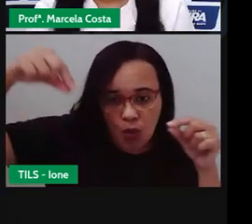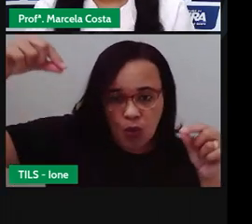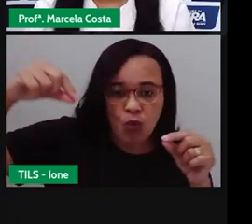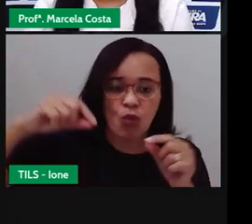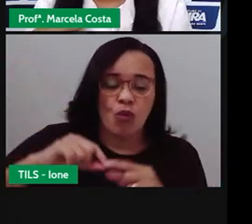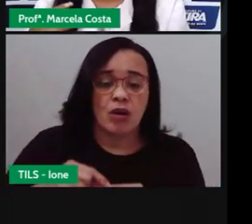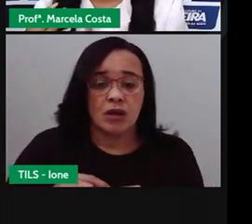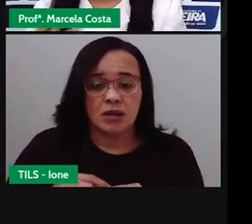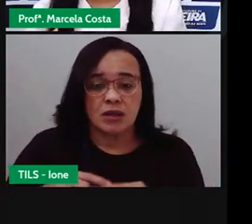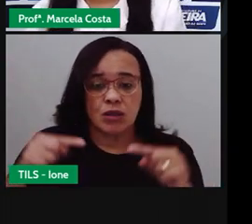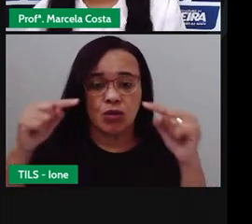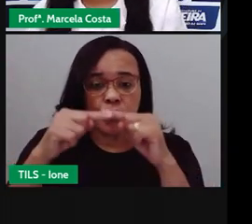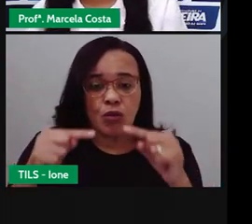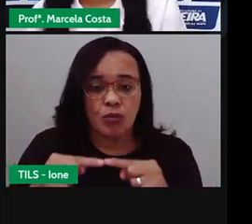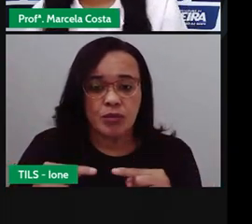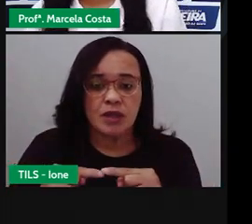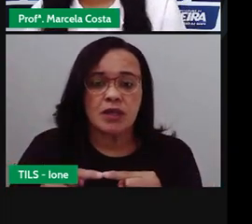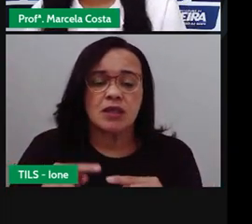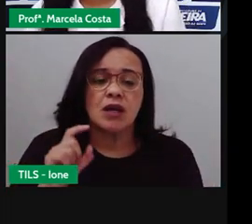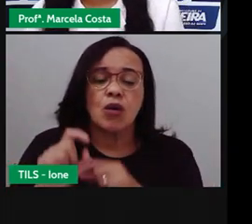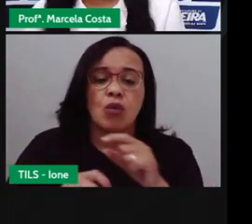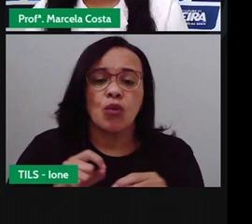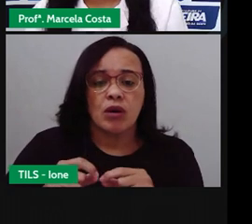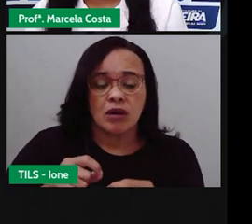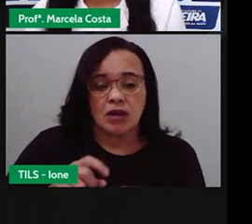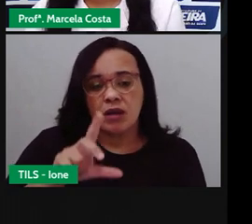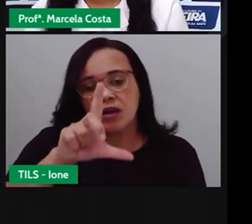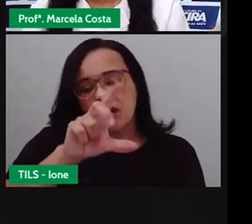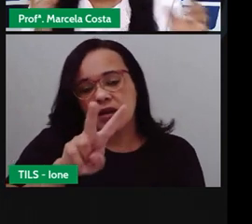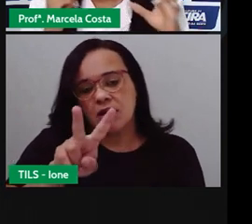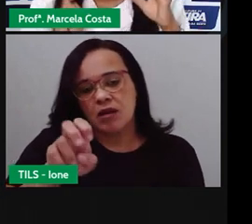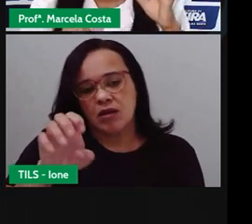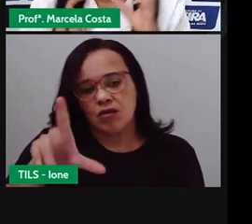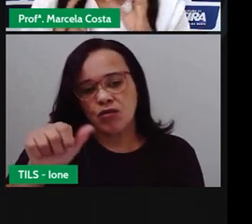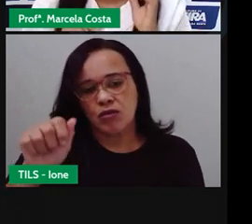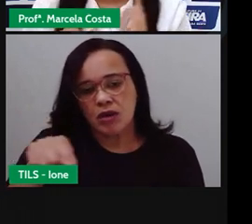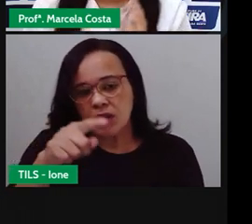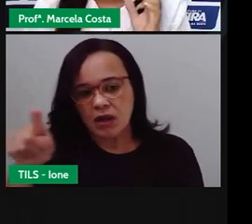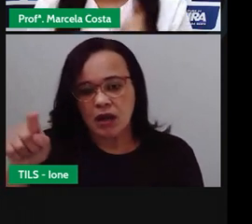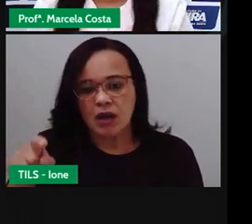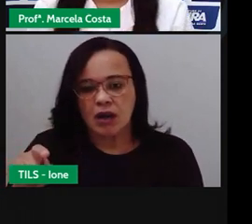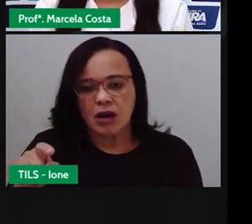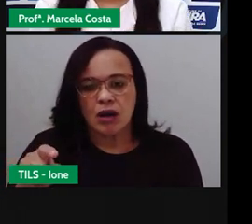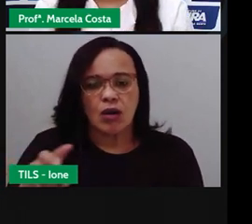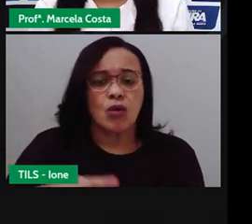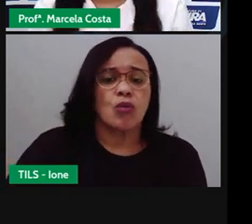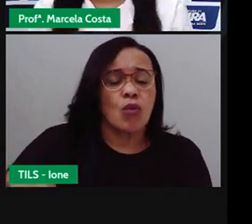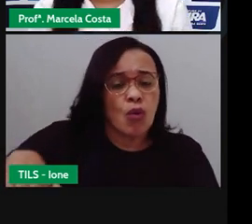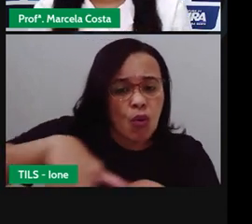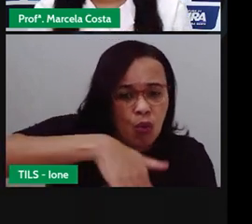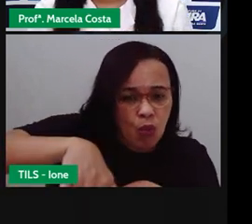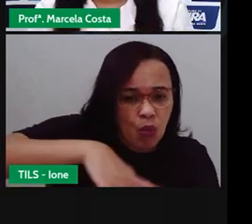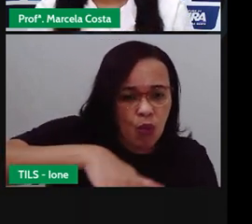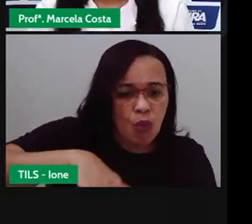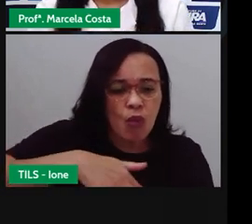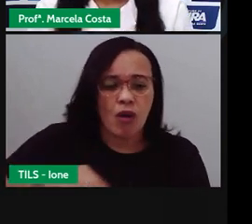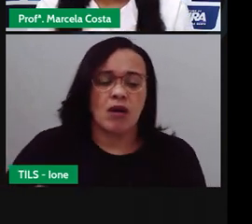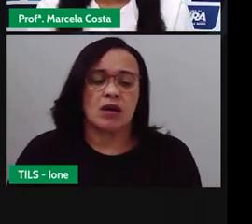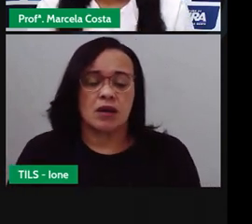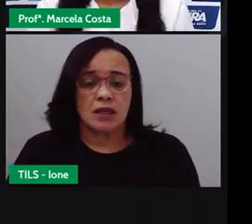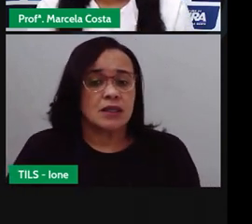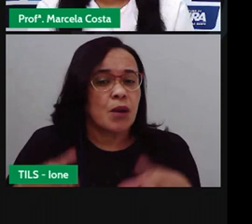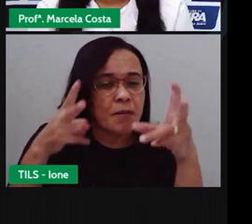ainda continua. Naquela noite, correu-la um homizume na rua. Conseguem perceber aí as palavras que têm que são